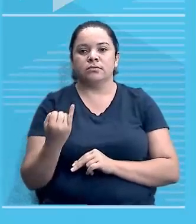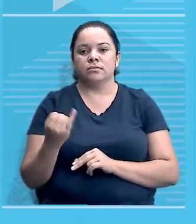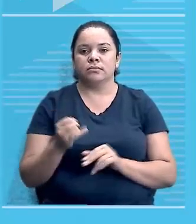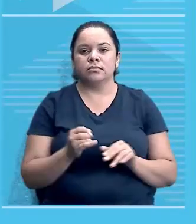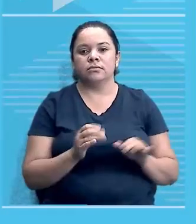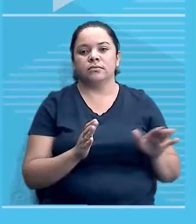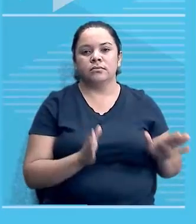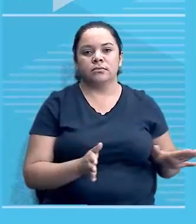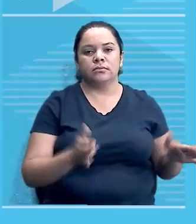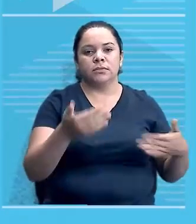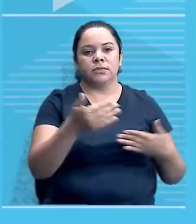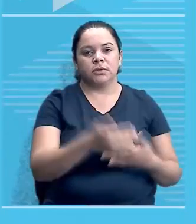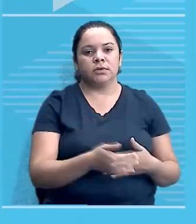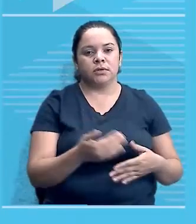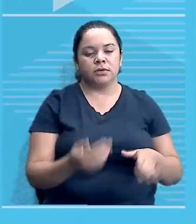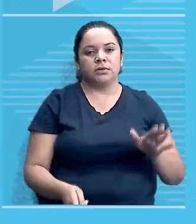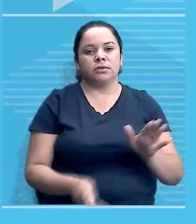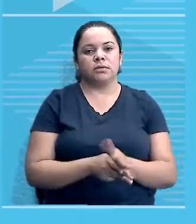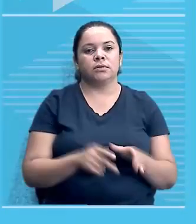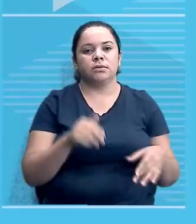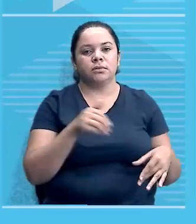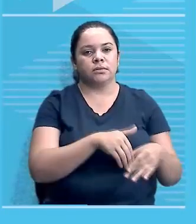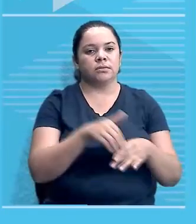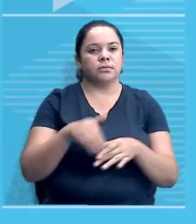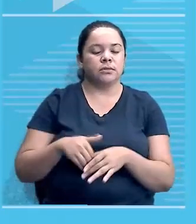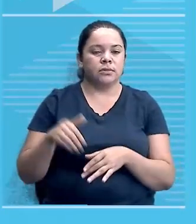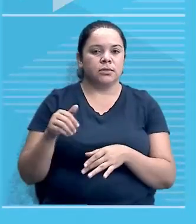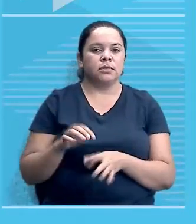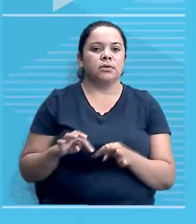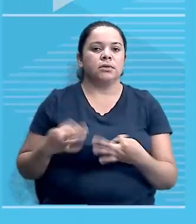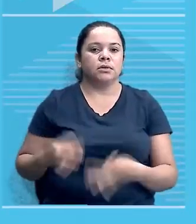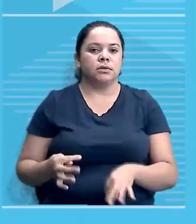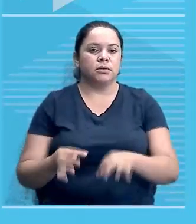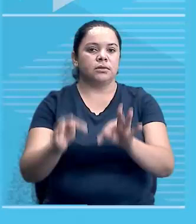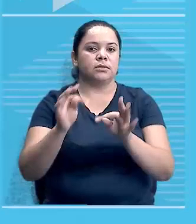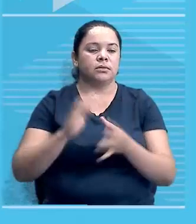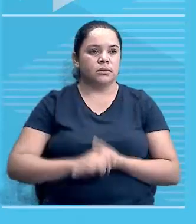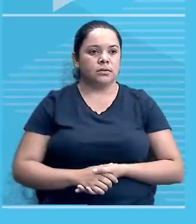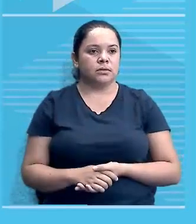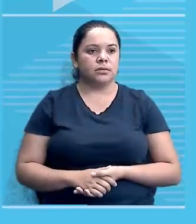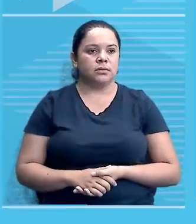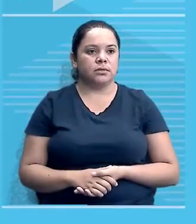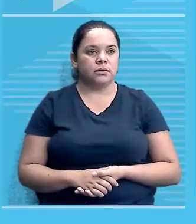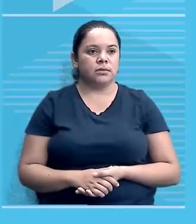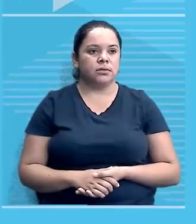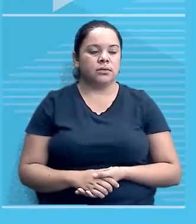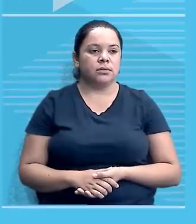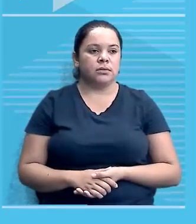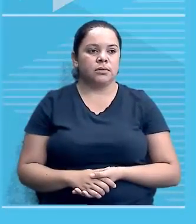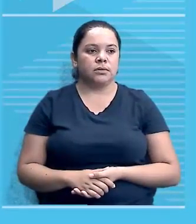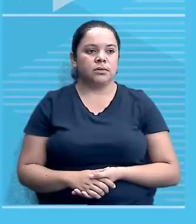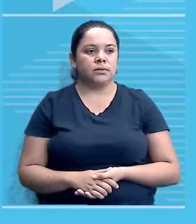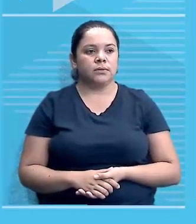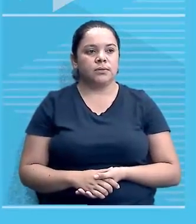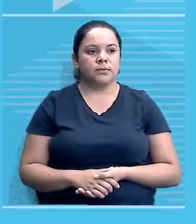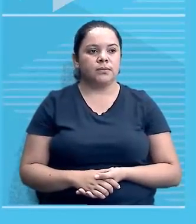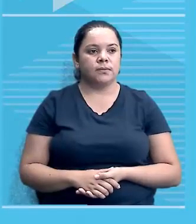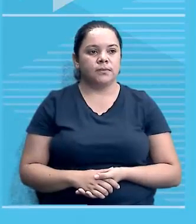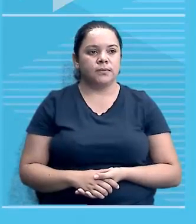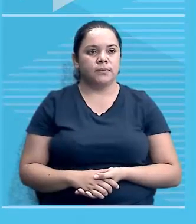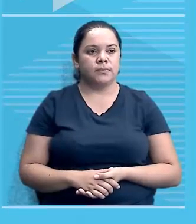que até agora nada de científico, nada de prova concreta em relação a essas ferramentas